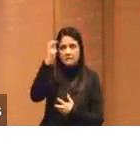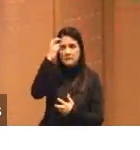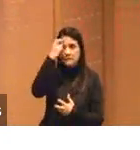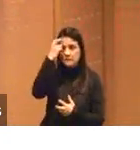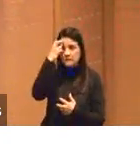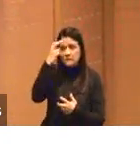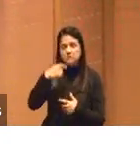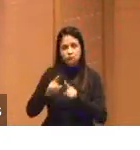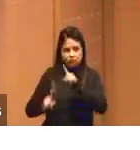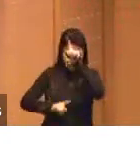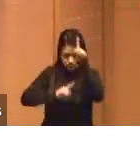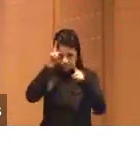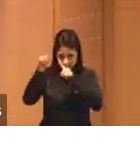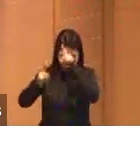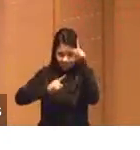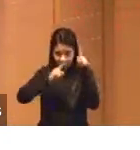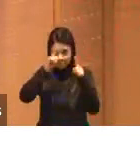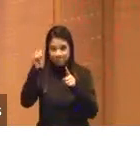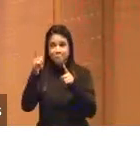criativo.